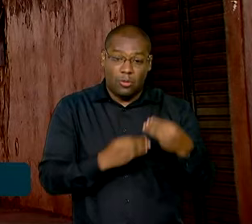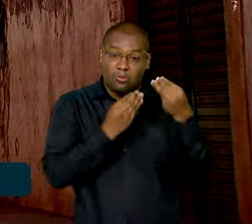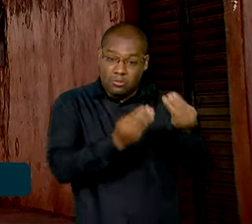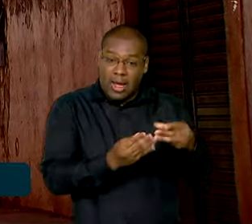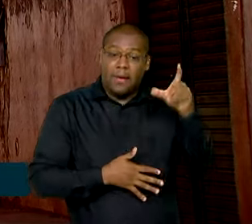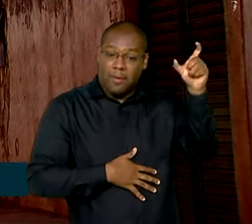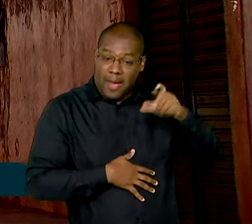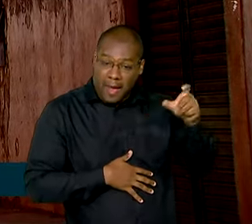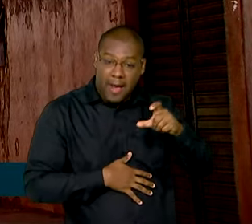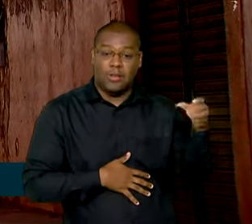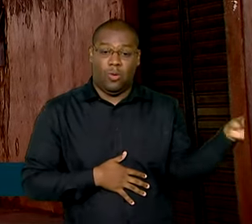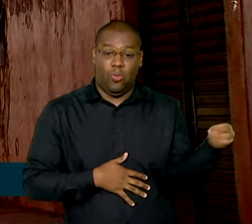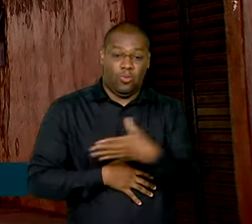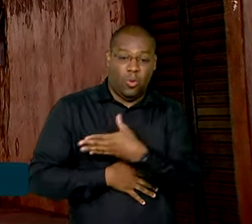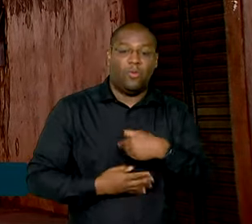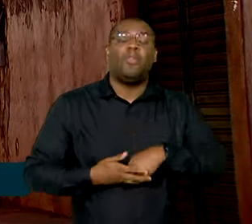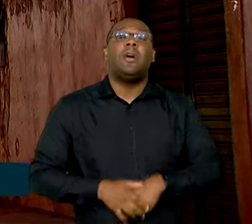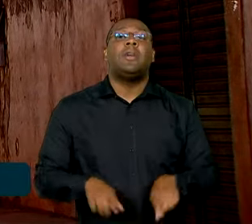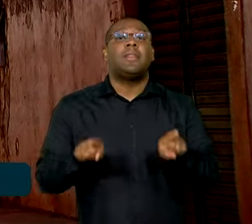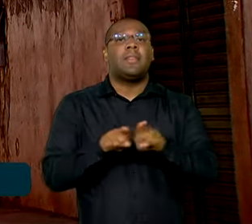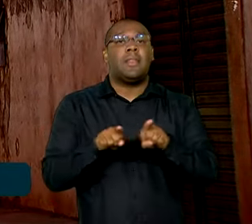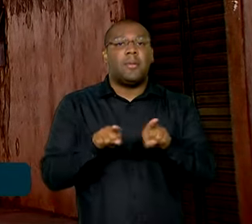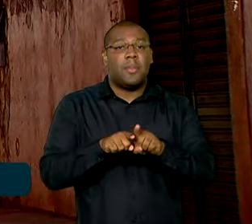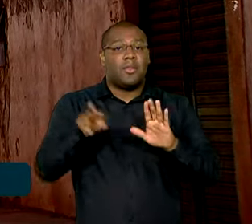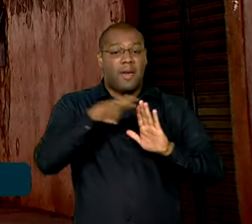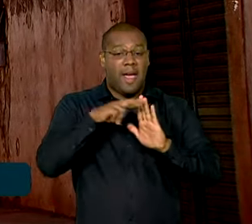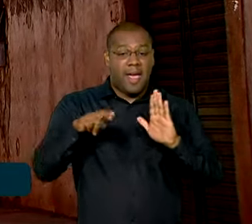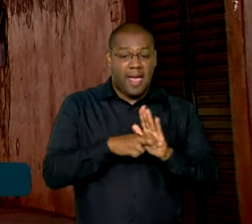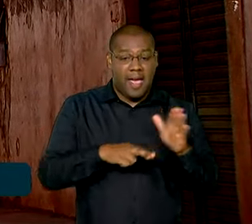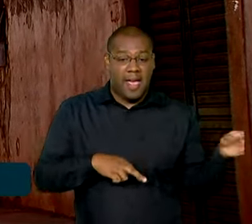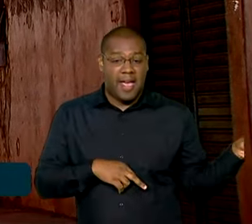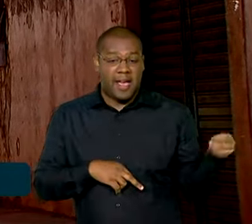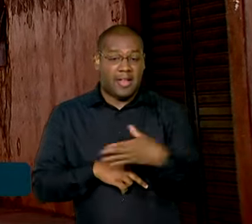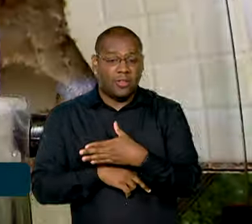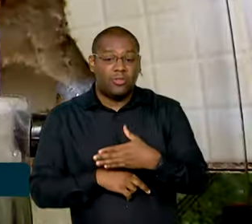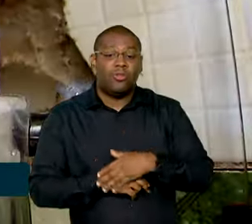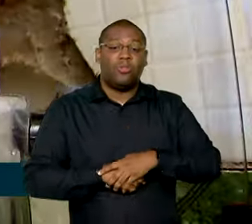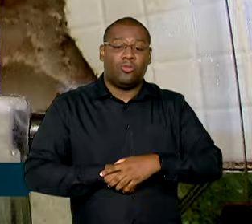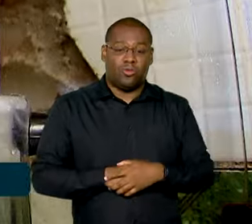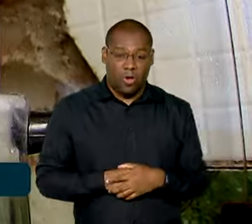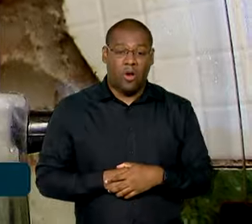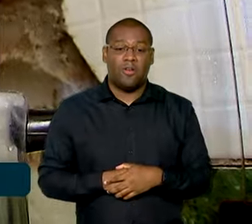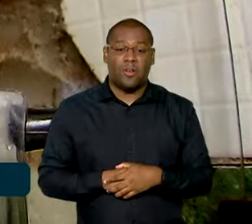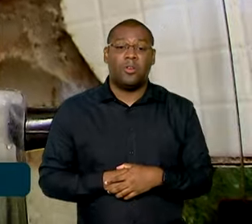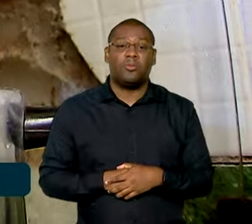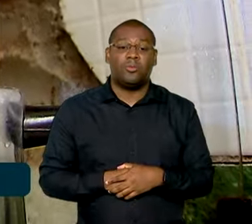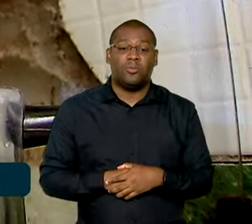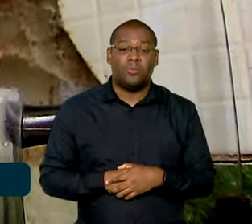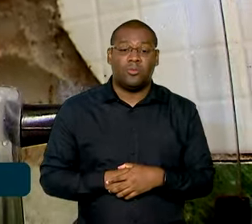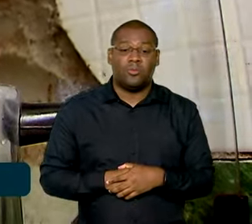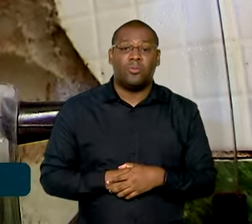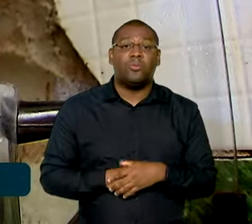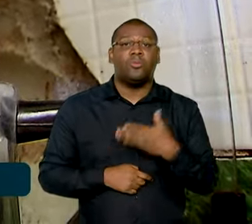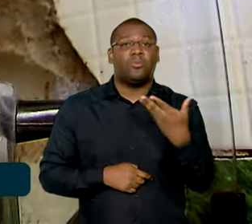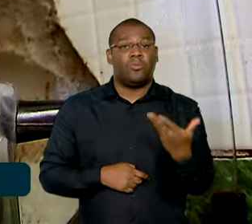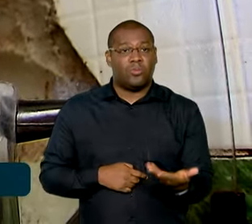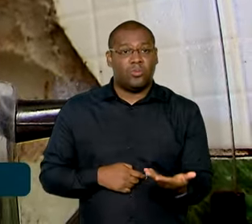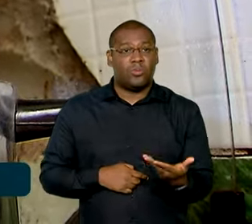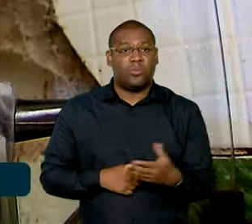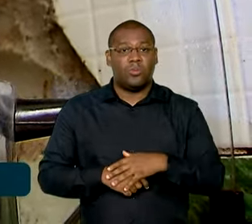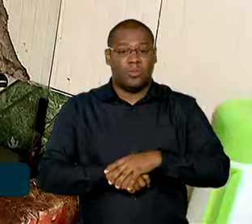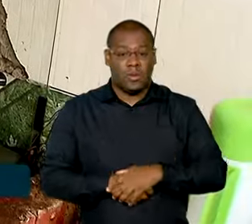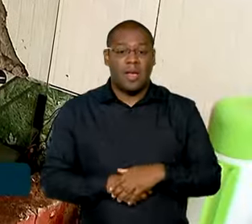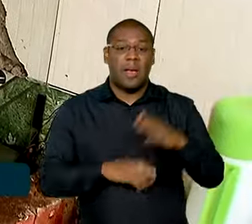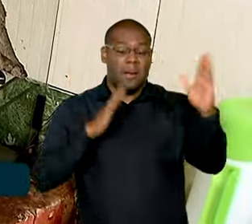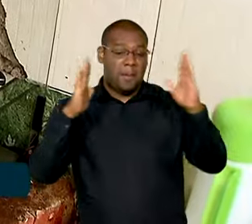Outra mudança é a que regulamenta a devolução dos recursos disponibilizados sem movimentação por mais de seis meses